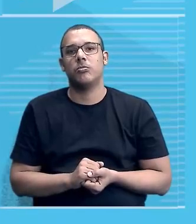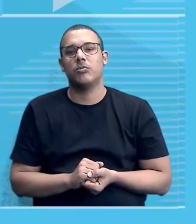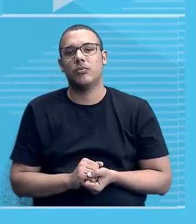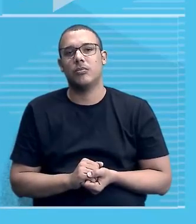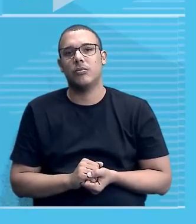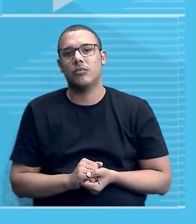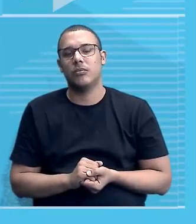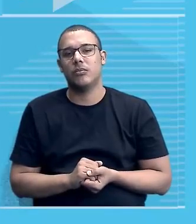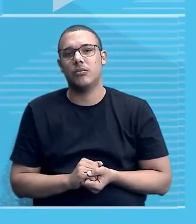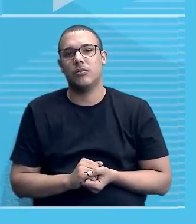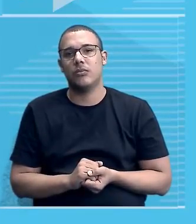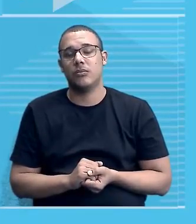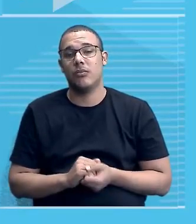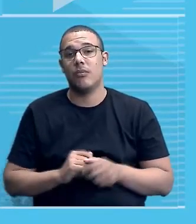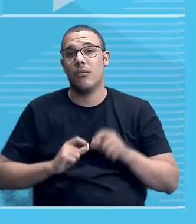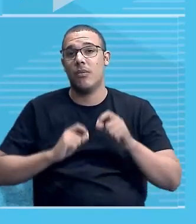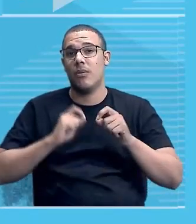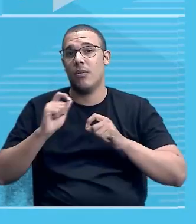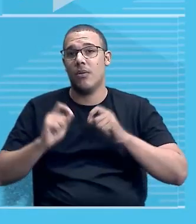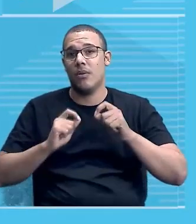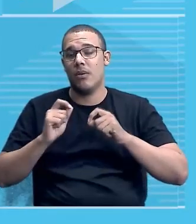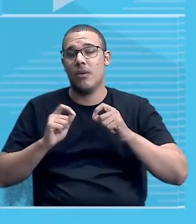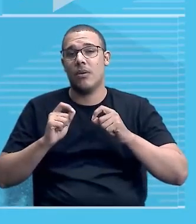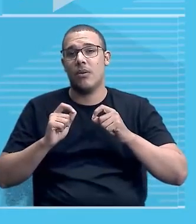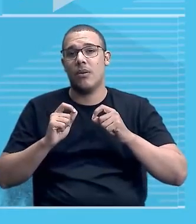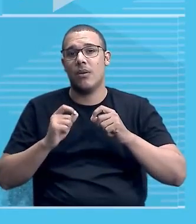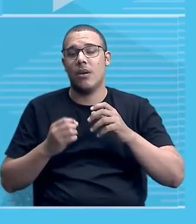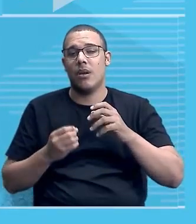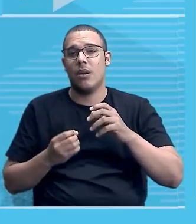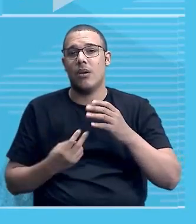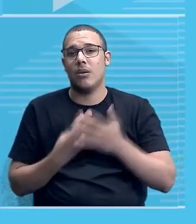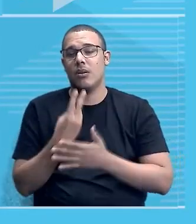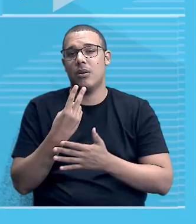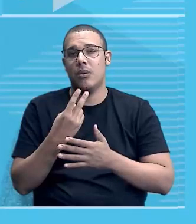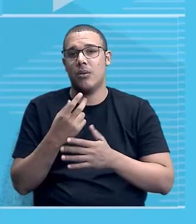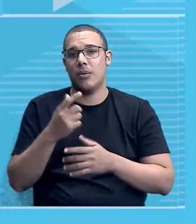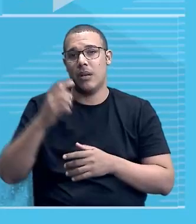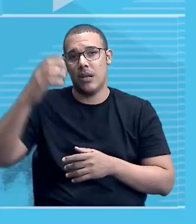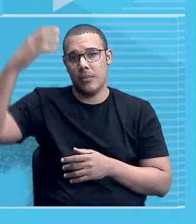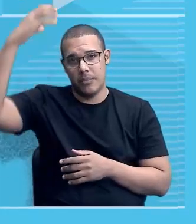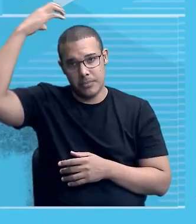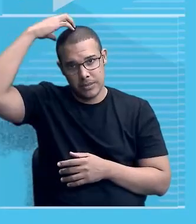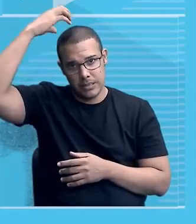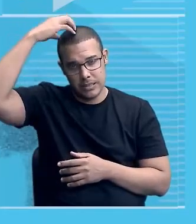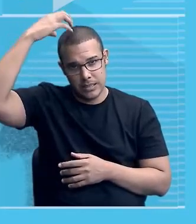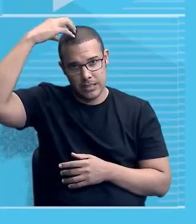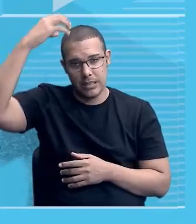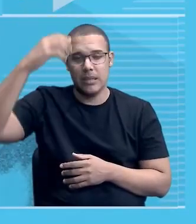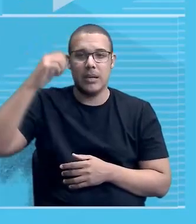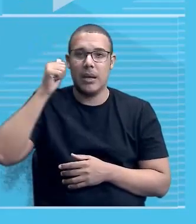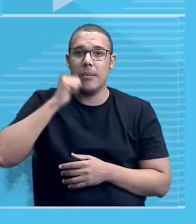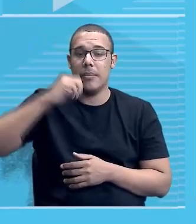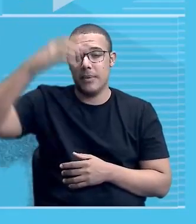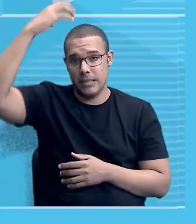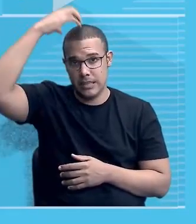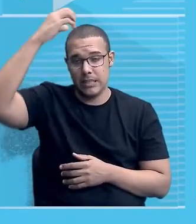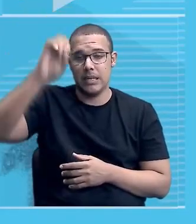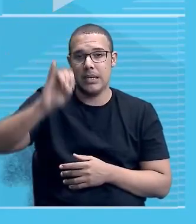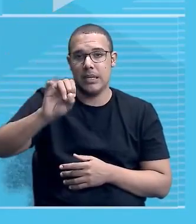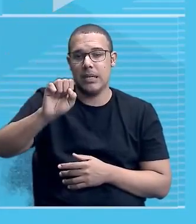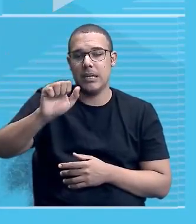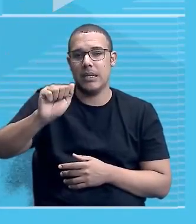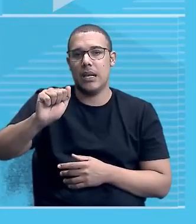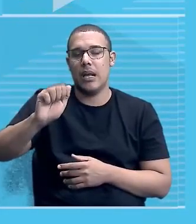um ato que foi formalizado pela princesa Isabel em maio de 1888. Não, naquele exato momento,